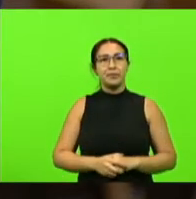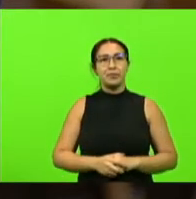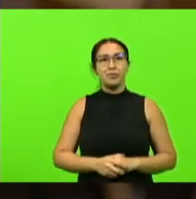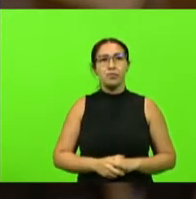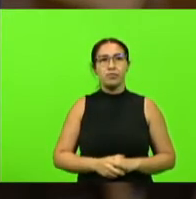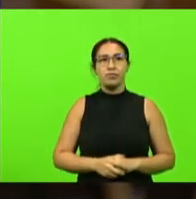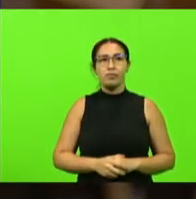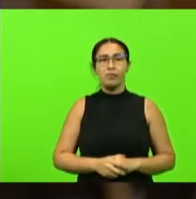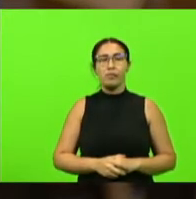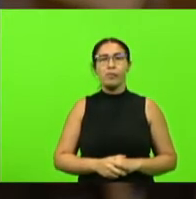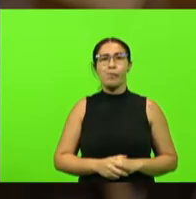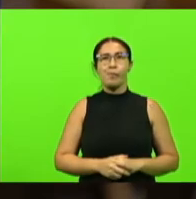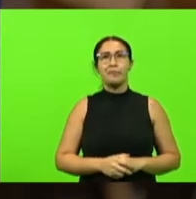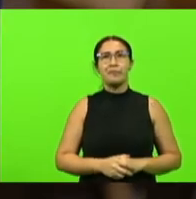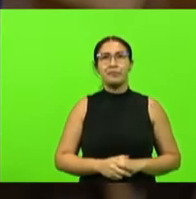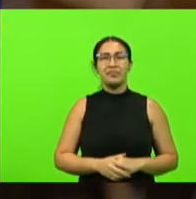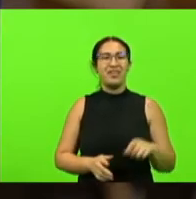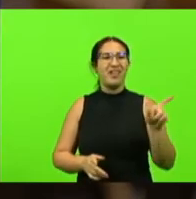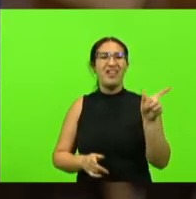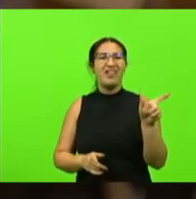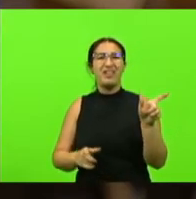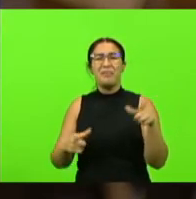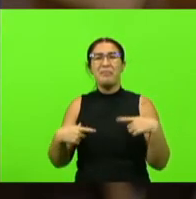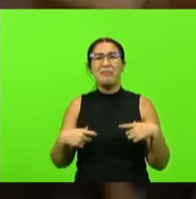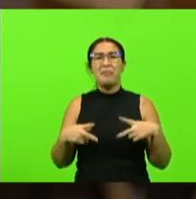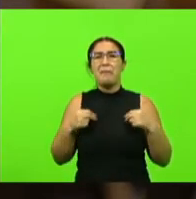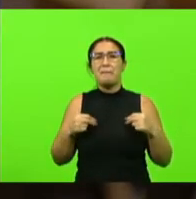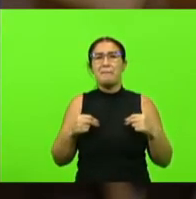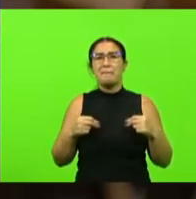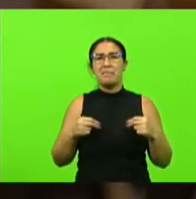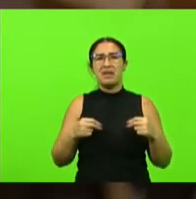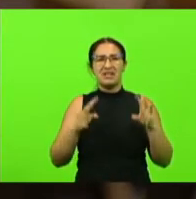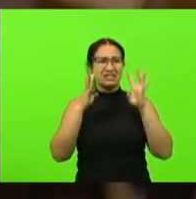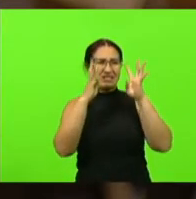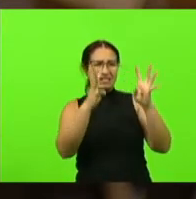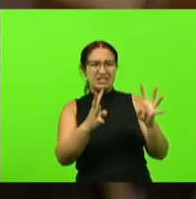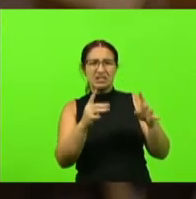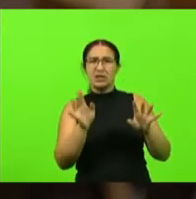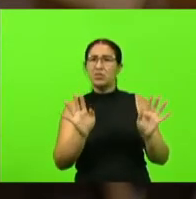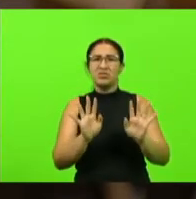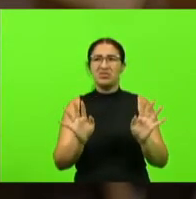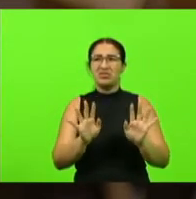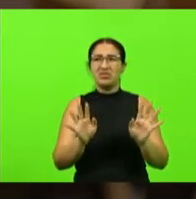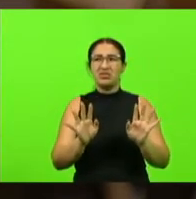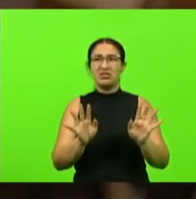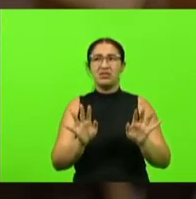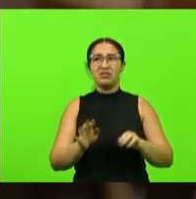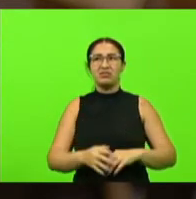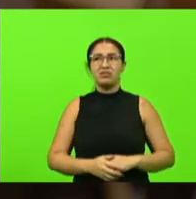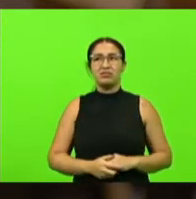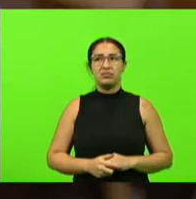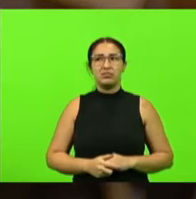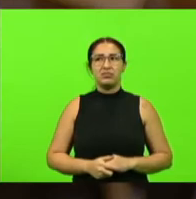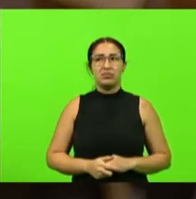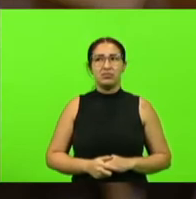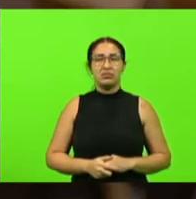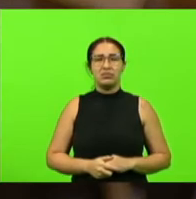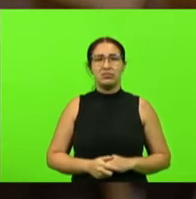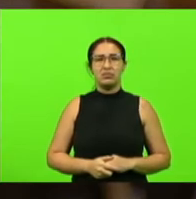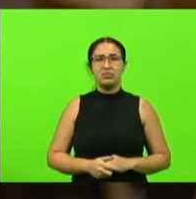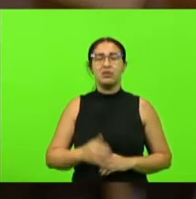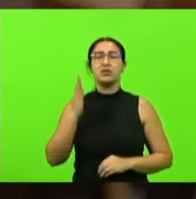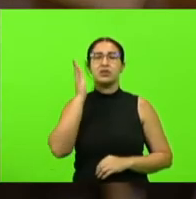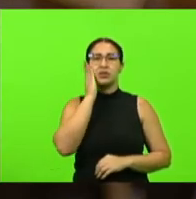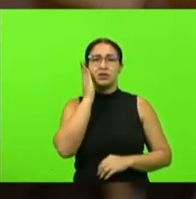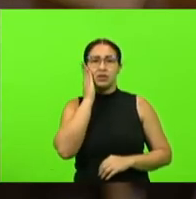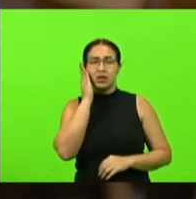ele não merece ainda esse tipo de adjetivo é pouco para ele nós sabemos que o